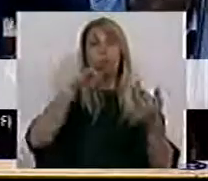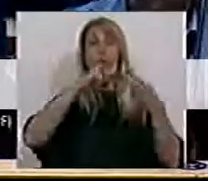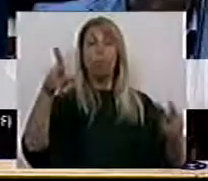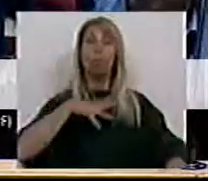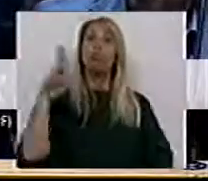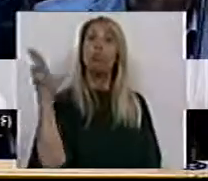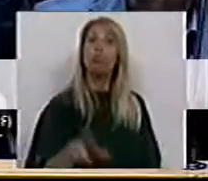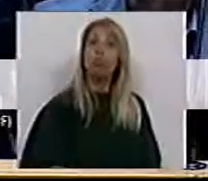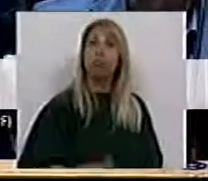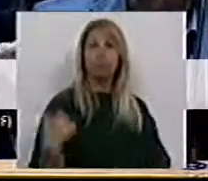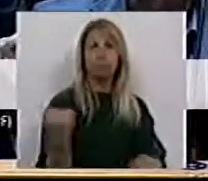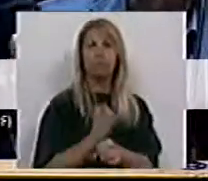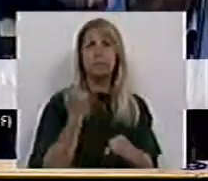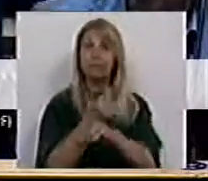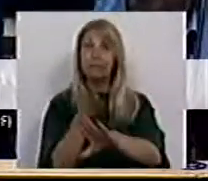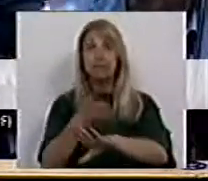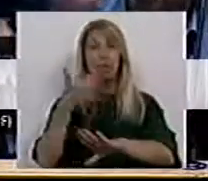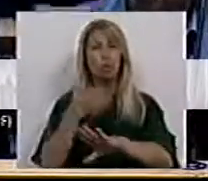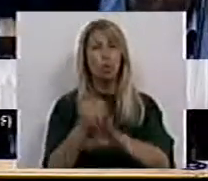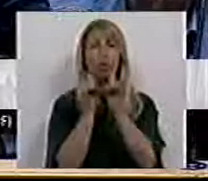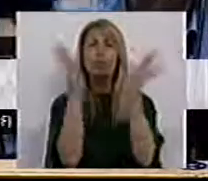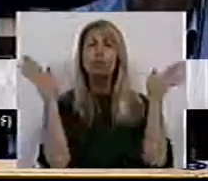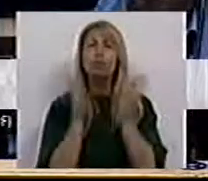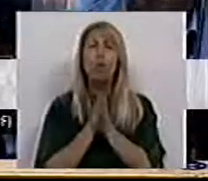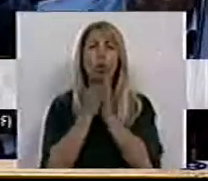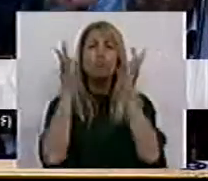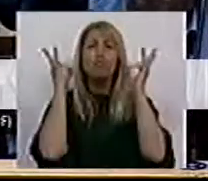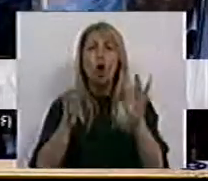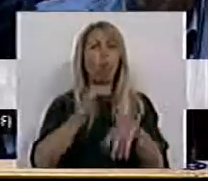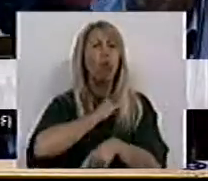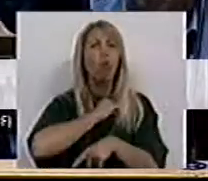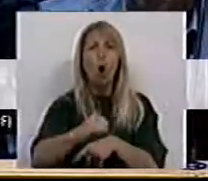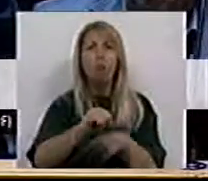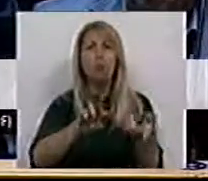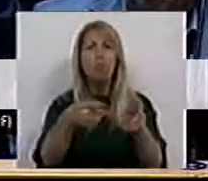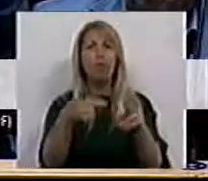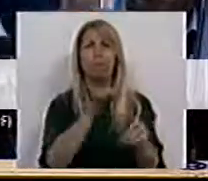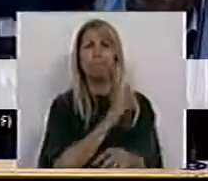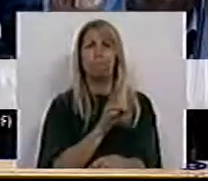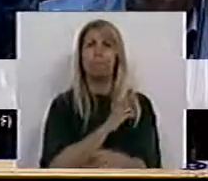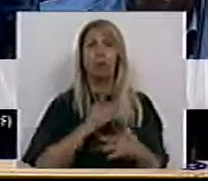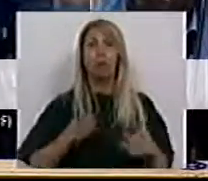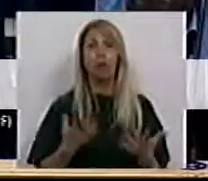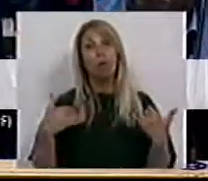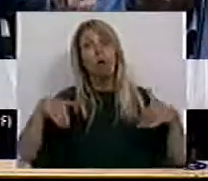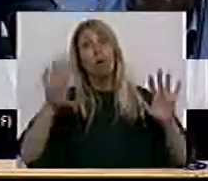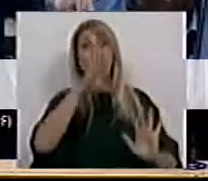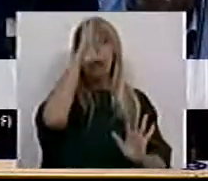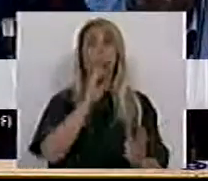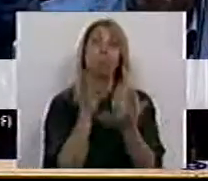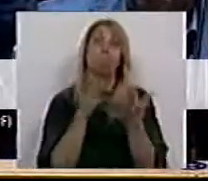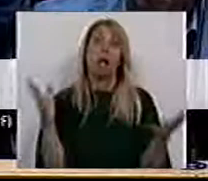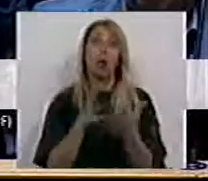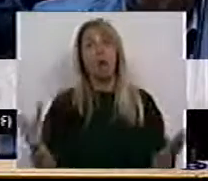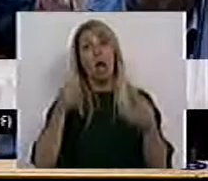Portugueses. Trabalhadores do setor. Toda a gente está contra esta privatização. Mas o Governo e a maioria